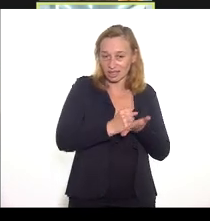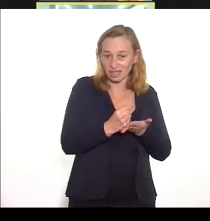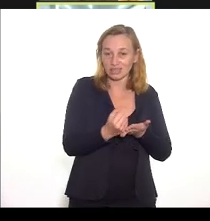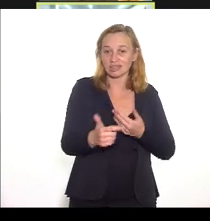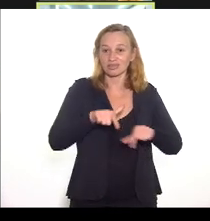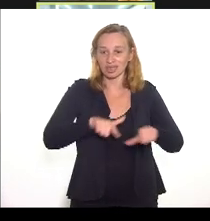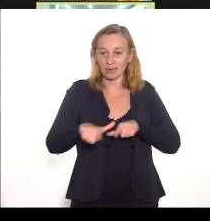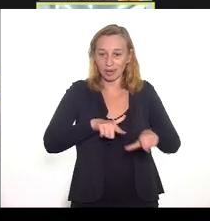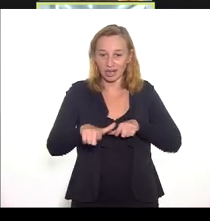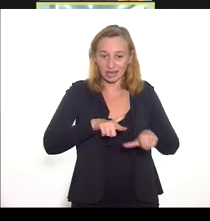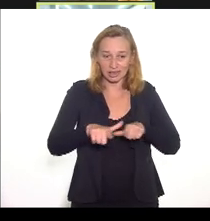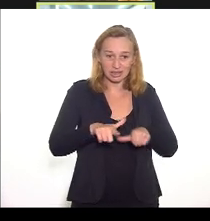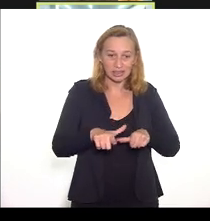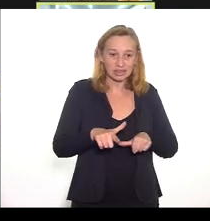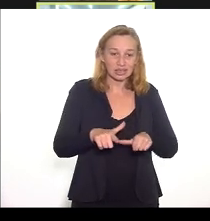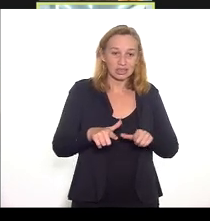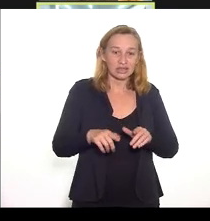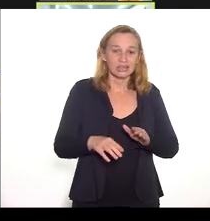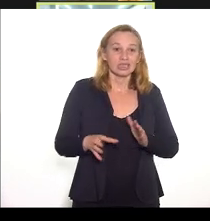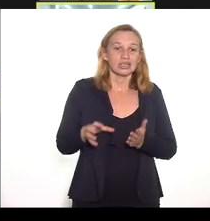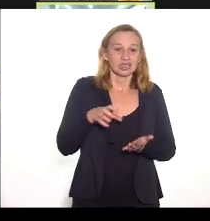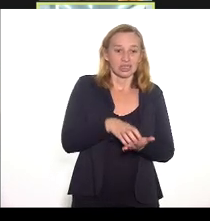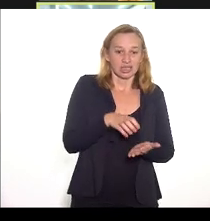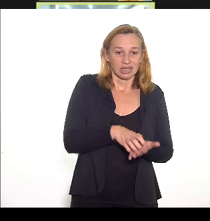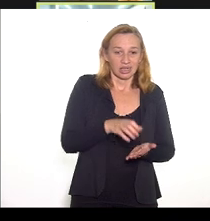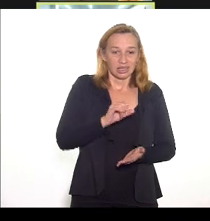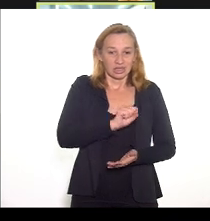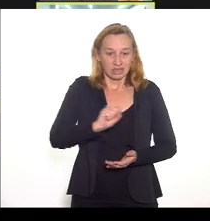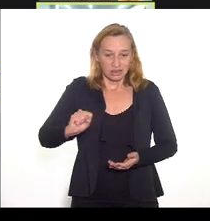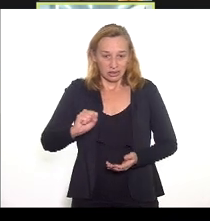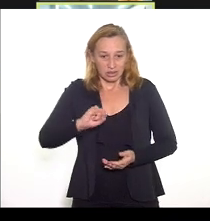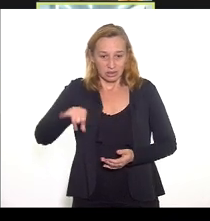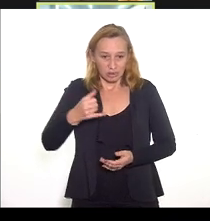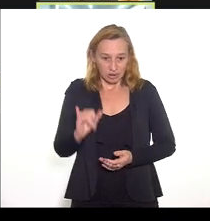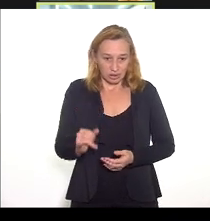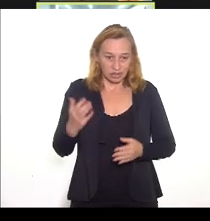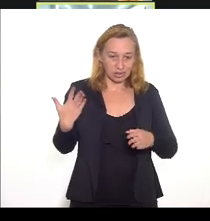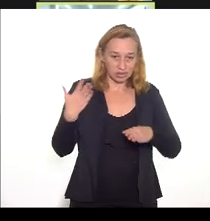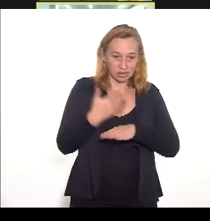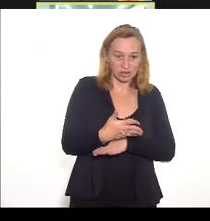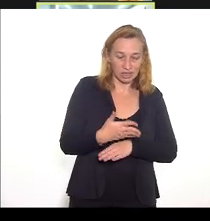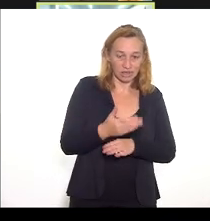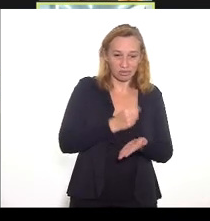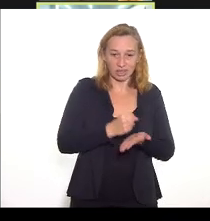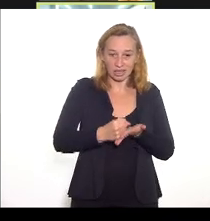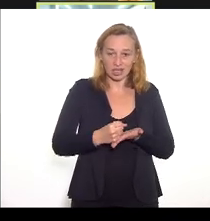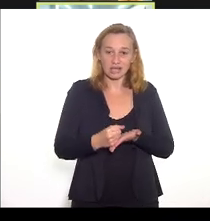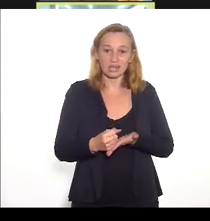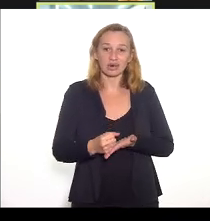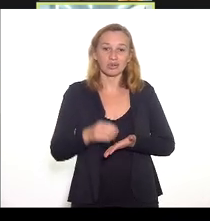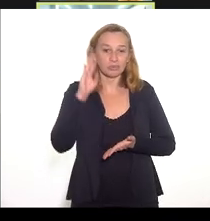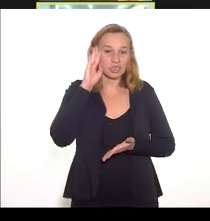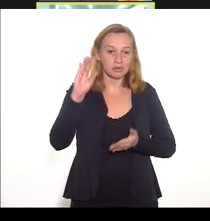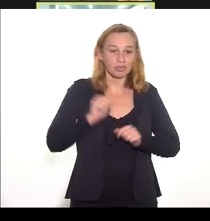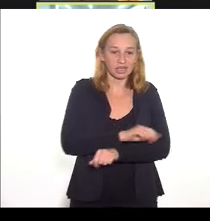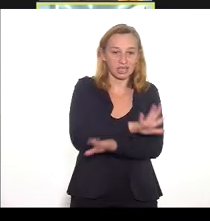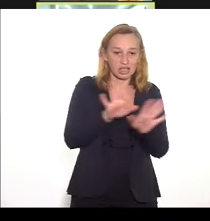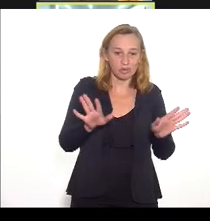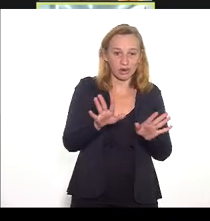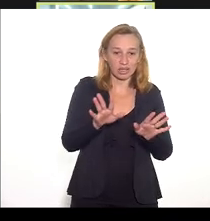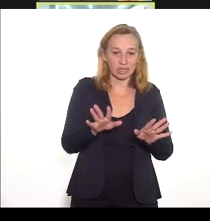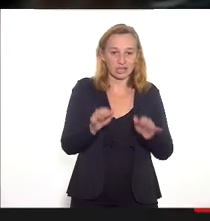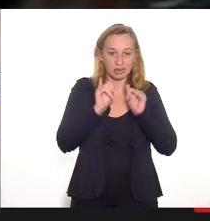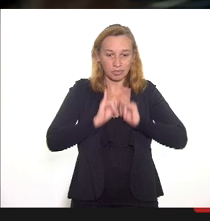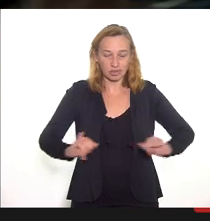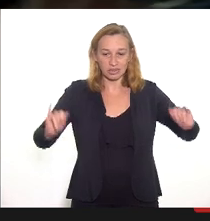serviços para o nível central da Secretaria de Estado de Saúde e Unidade de Administração Direta, principalmente no tocante à transparência, publicidade